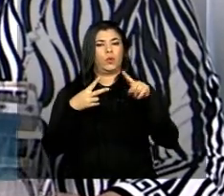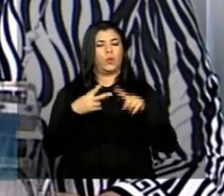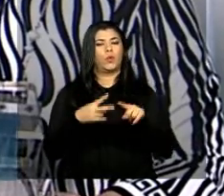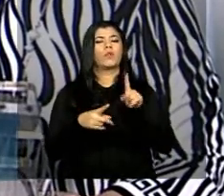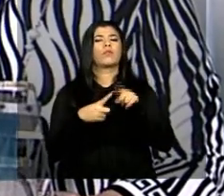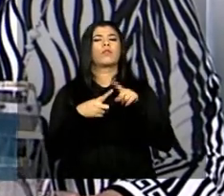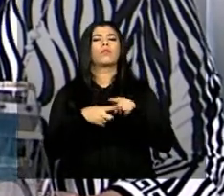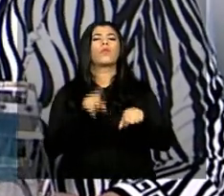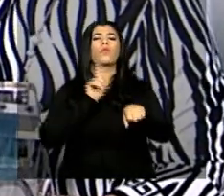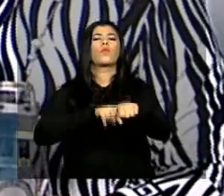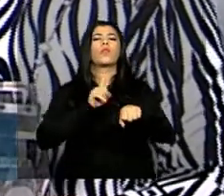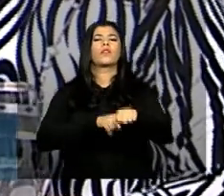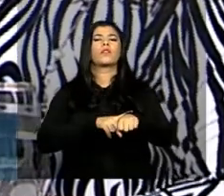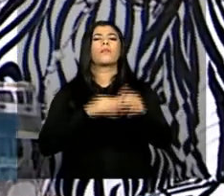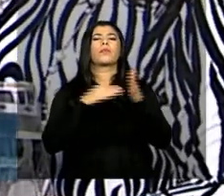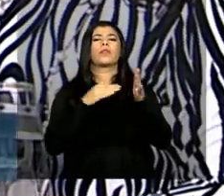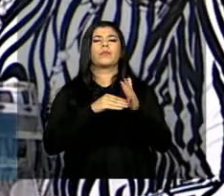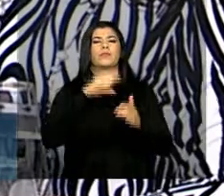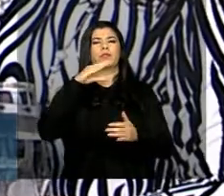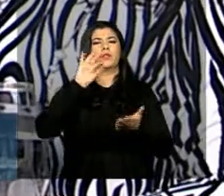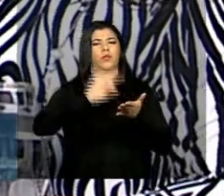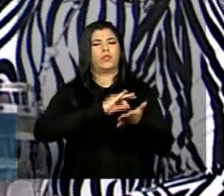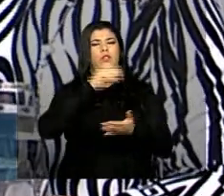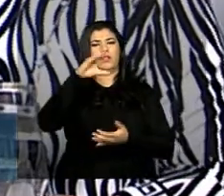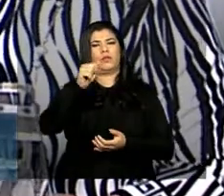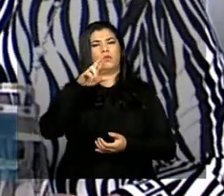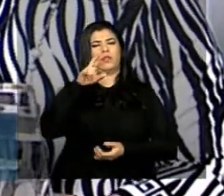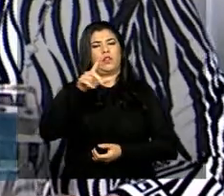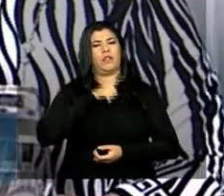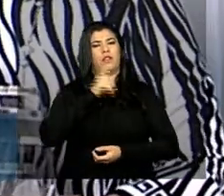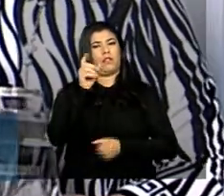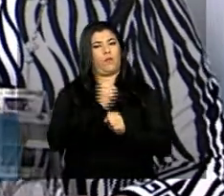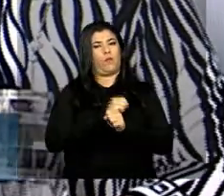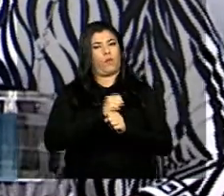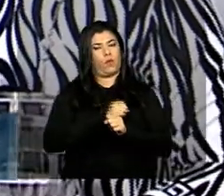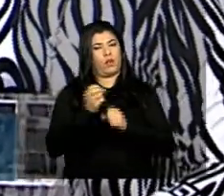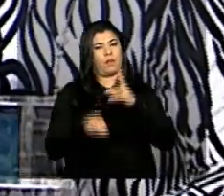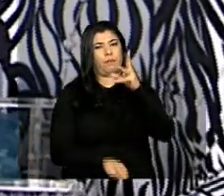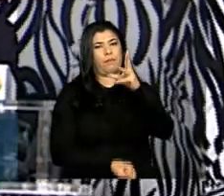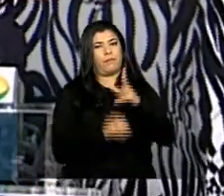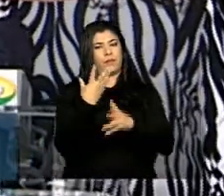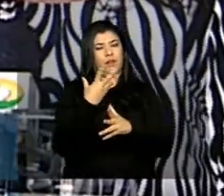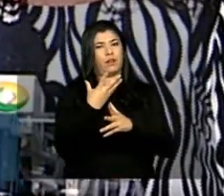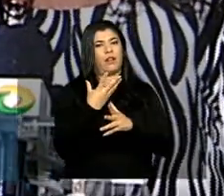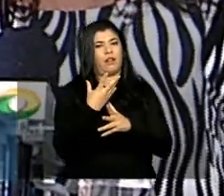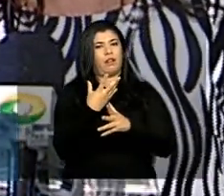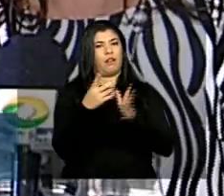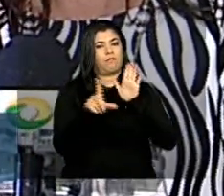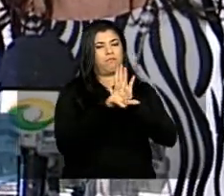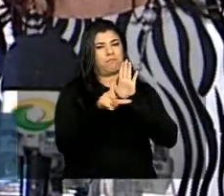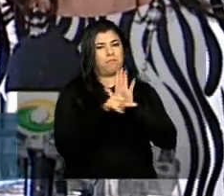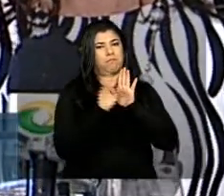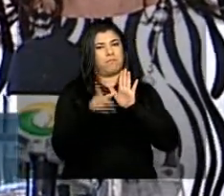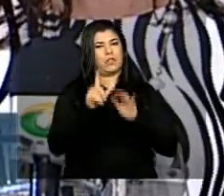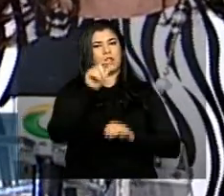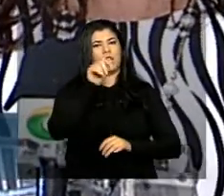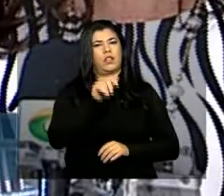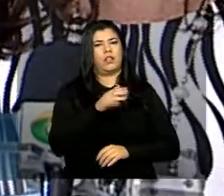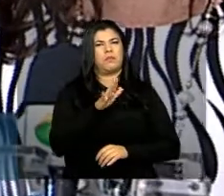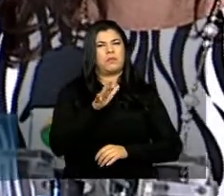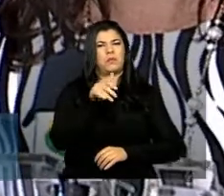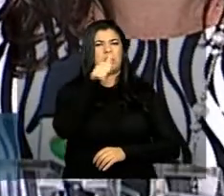a lei estabelece o prazo agora em maio de um ano nós vamos fazer um balanço sobre a implementação do CAR no Brasil nós temos hoje 135,